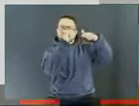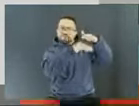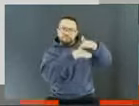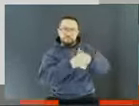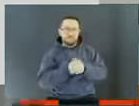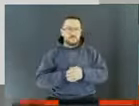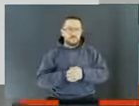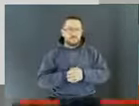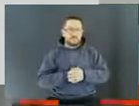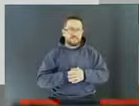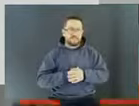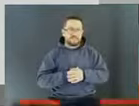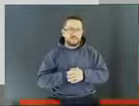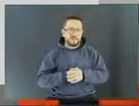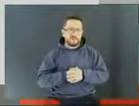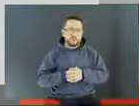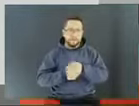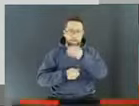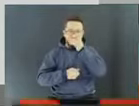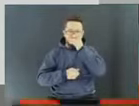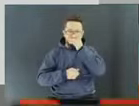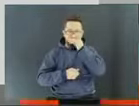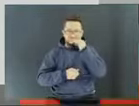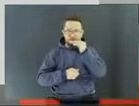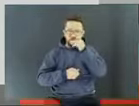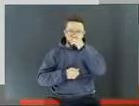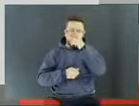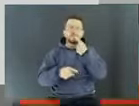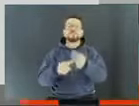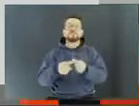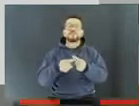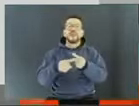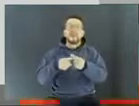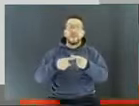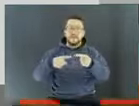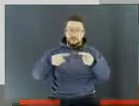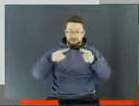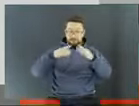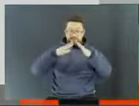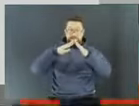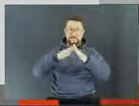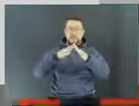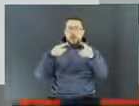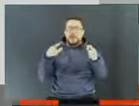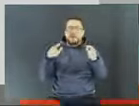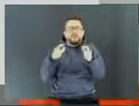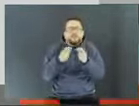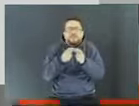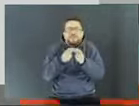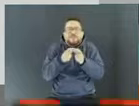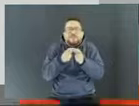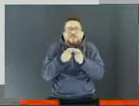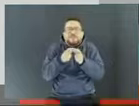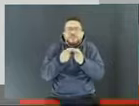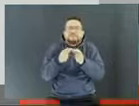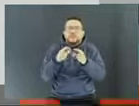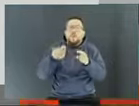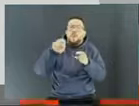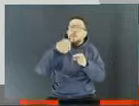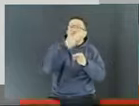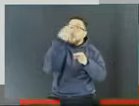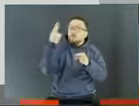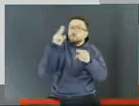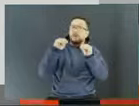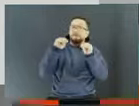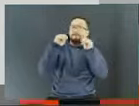com facilidade a falta de espaço e a mudança que as pessoas fazem de apartamentos. Então, hoje, se você